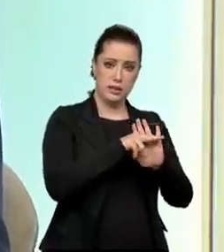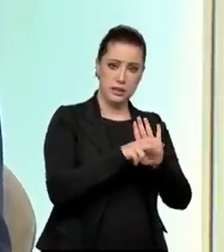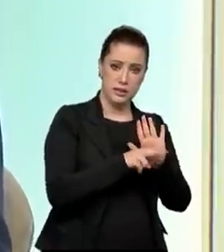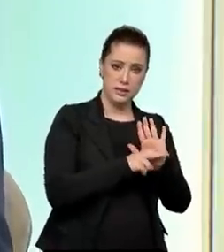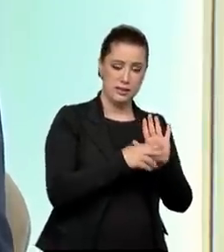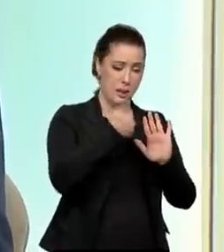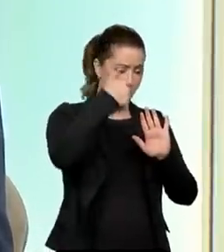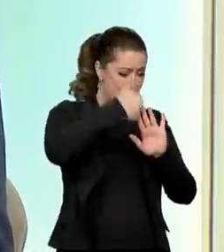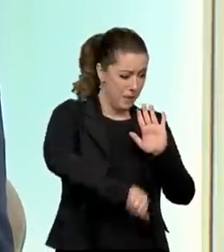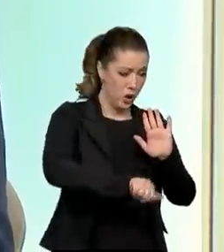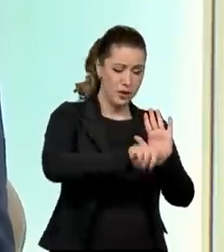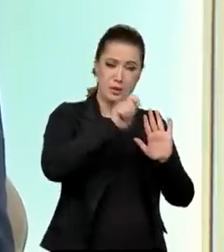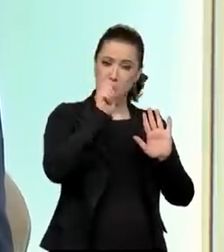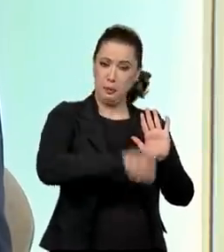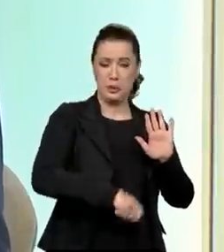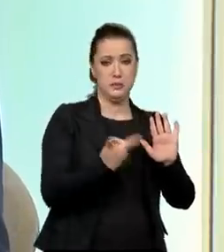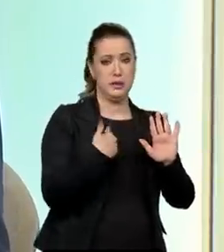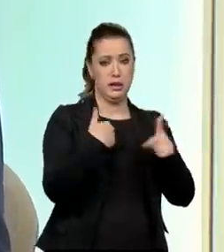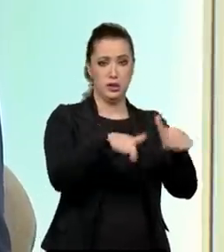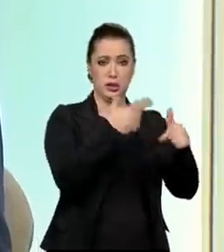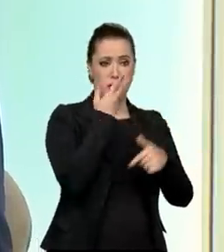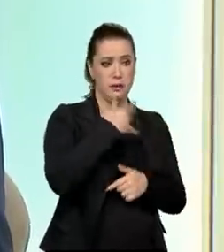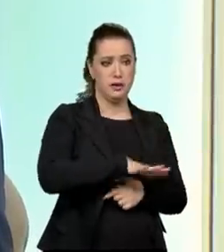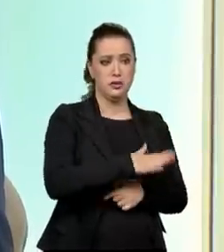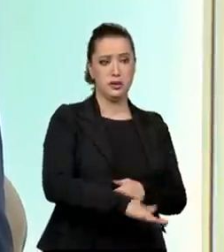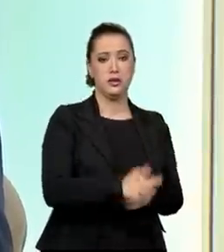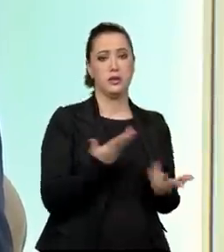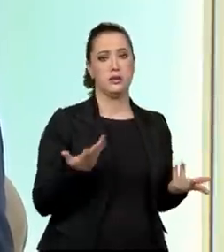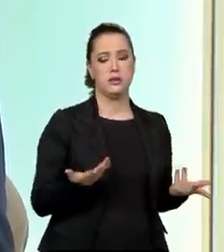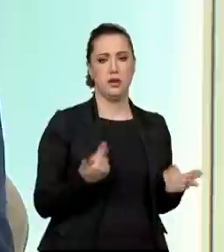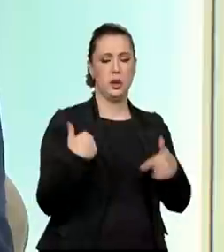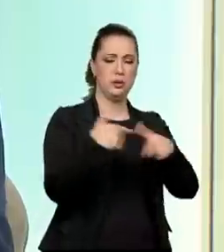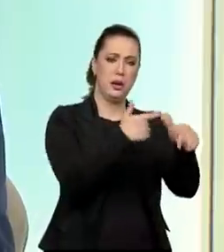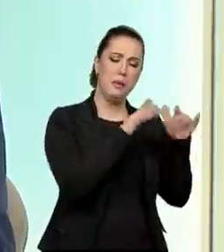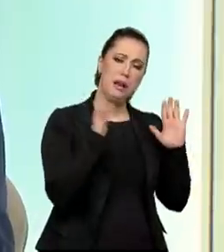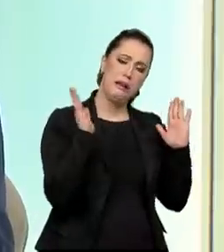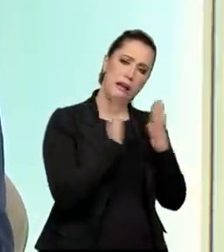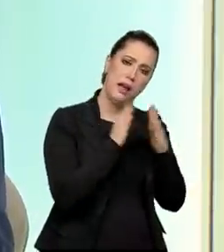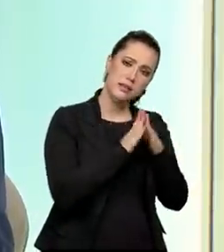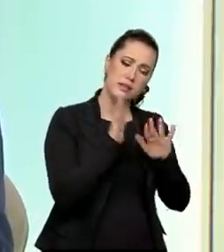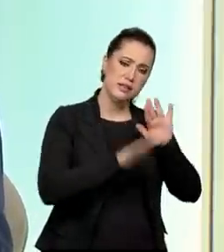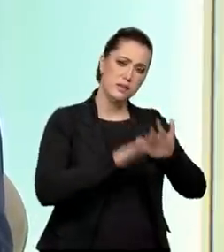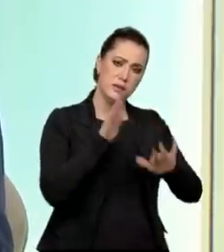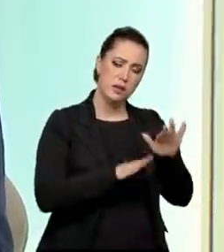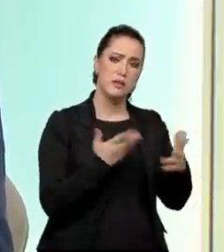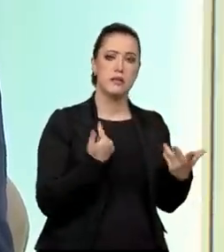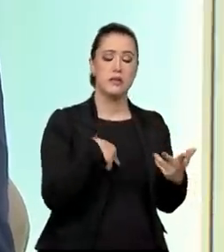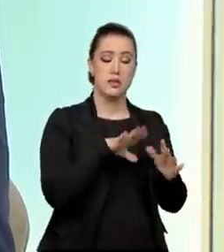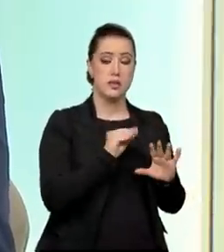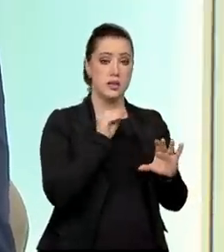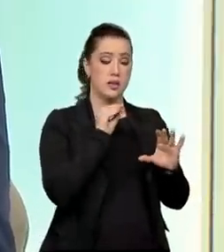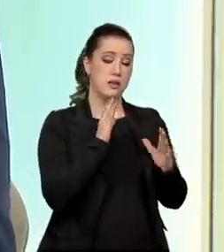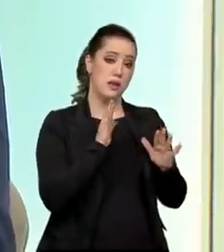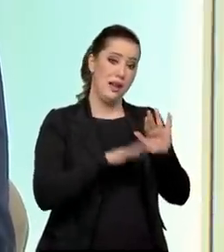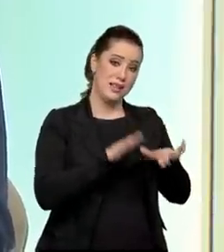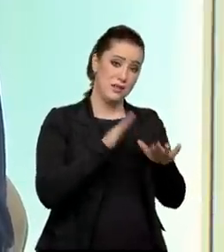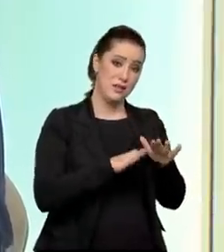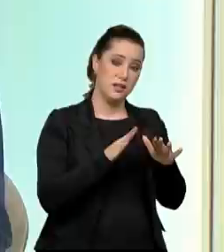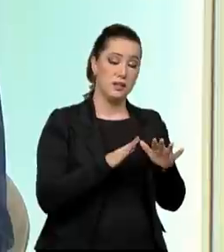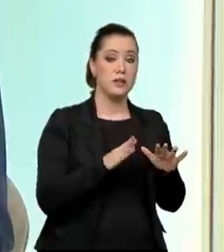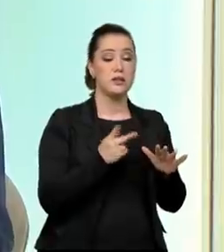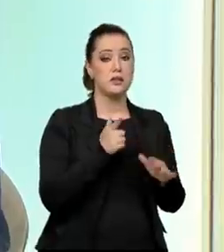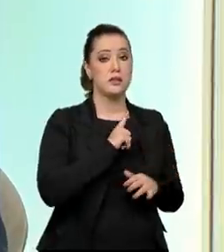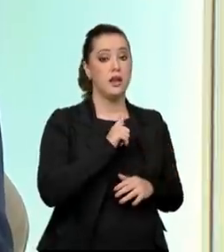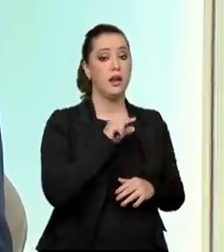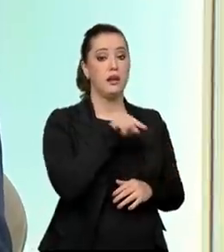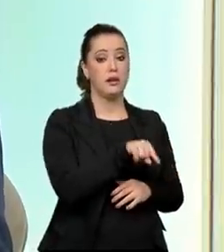formas de trabalho infantil. É o trabalho infantil doméstico, que na maioria dos casos, inclusive, é realizado em lares